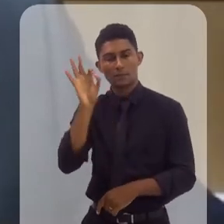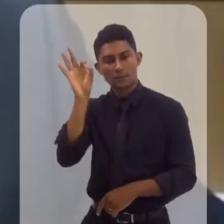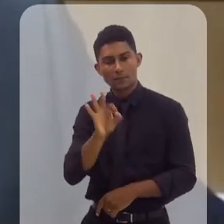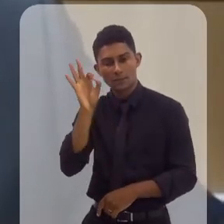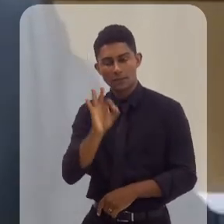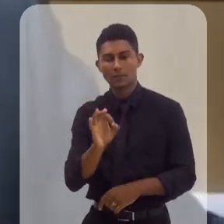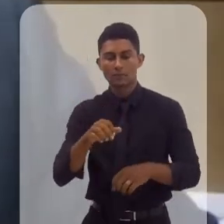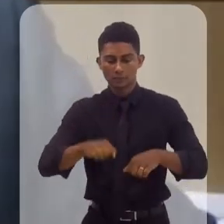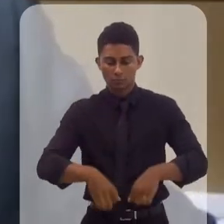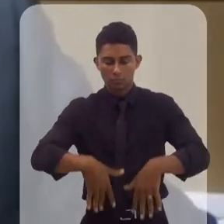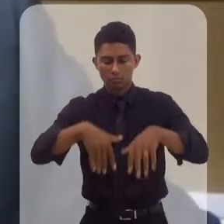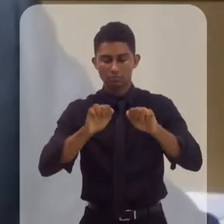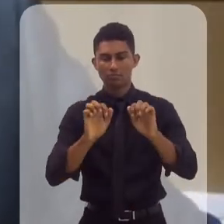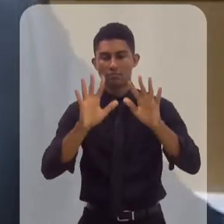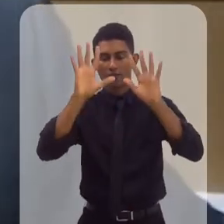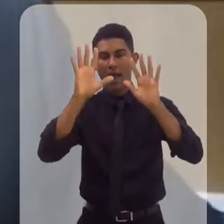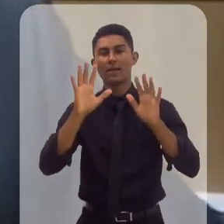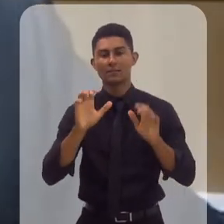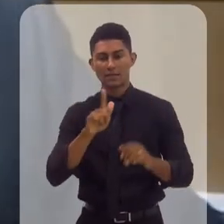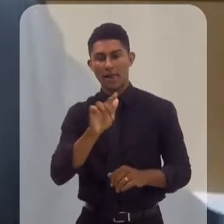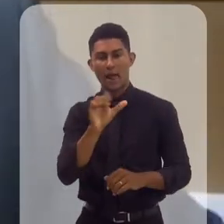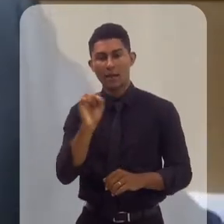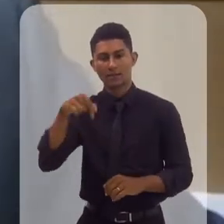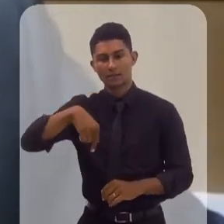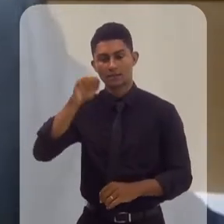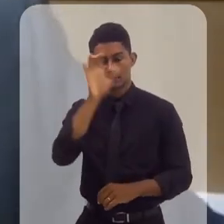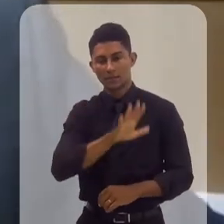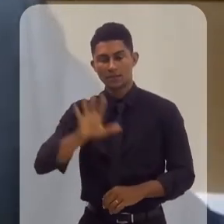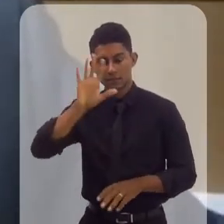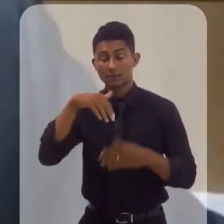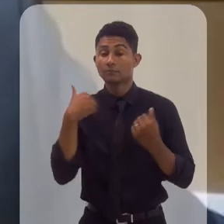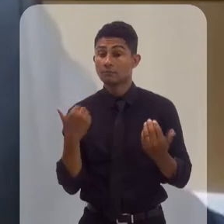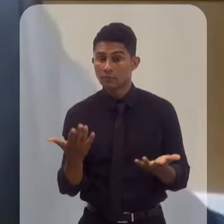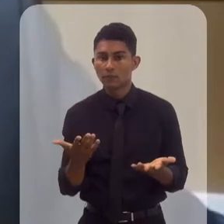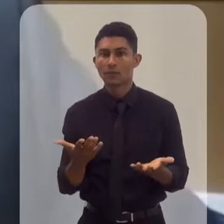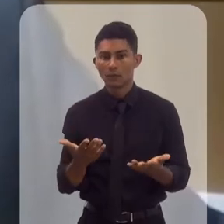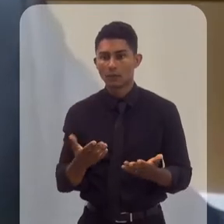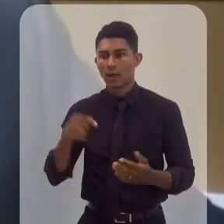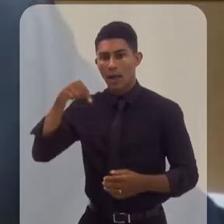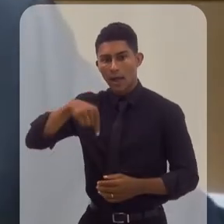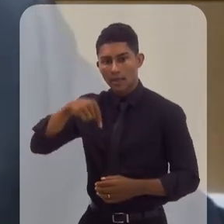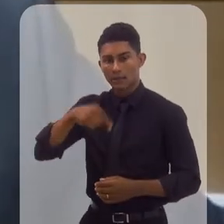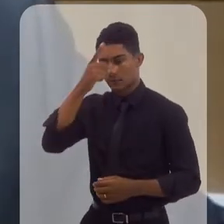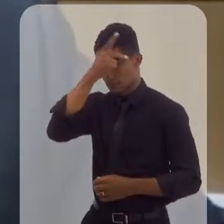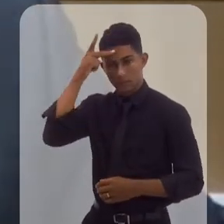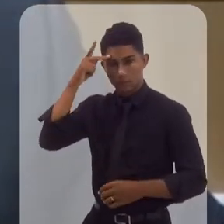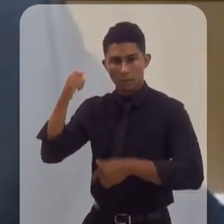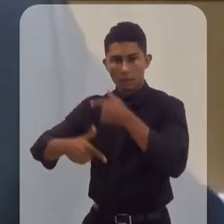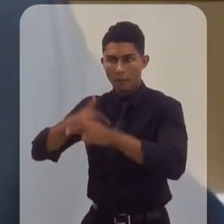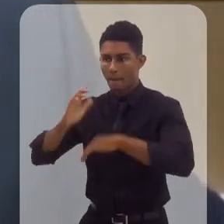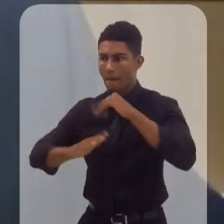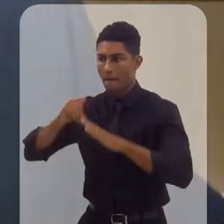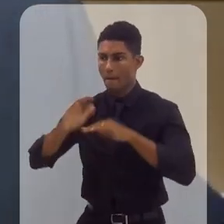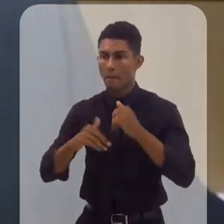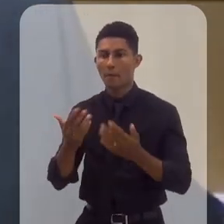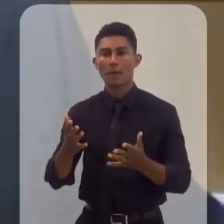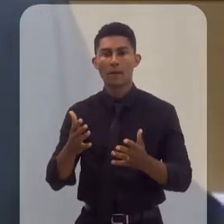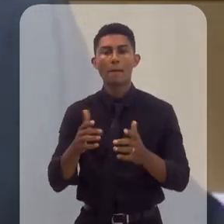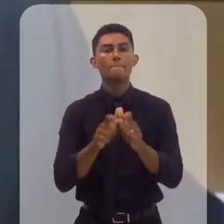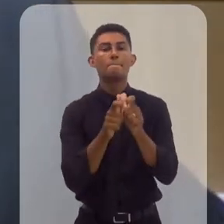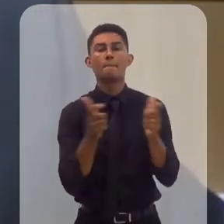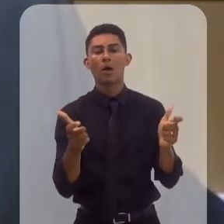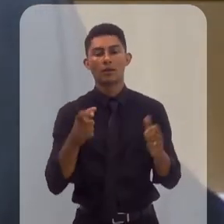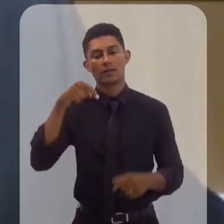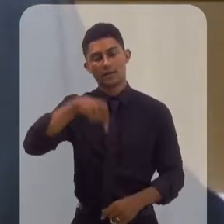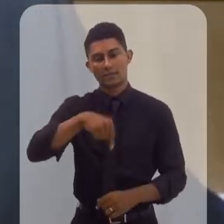natural do Brasil. Então, a mão de obra da indústria do petróleo e gás, ela está muito centralizada aqui no estado do Rio de